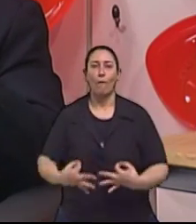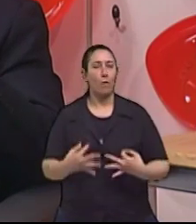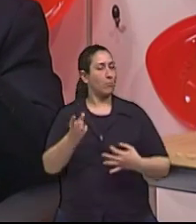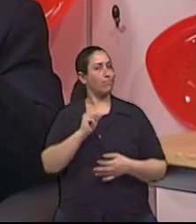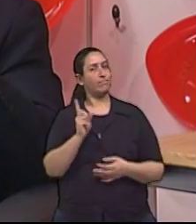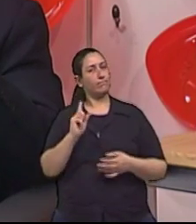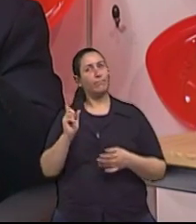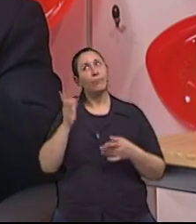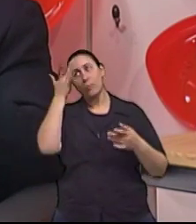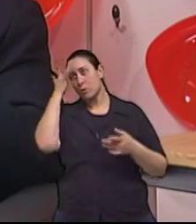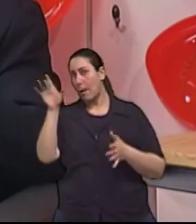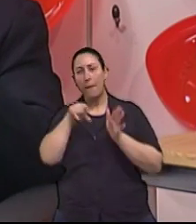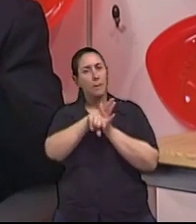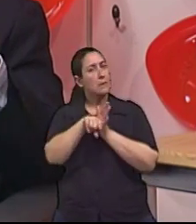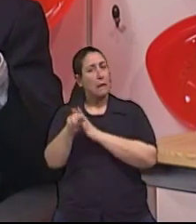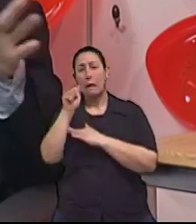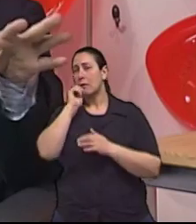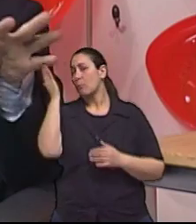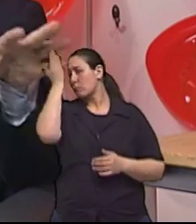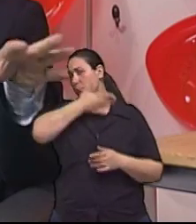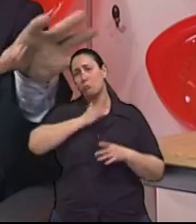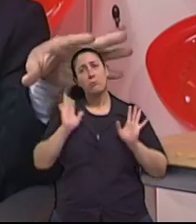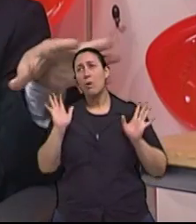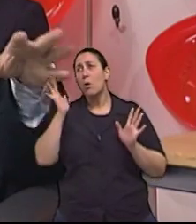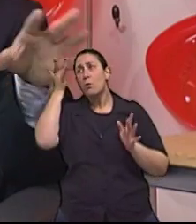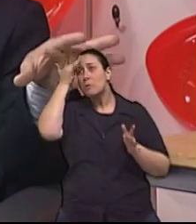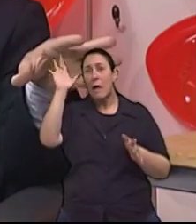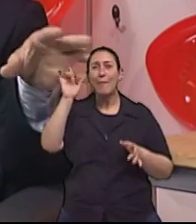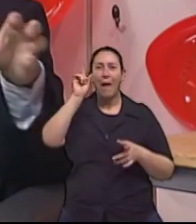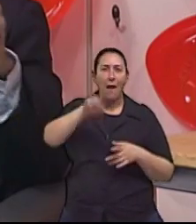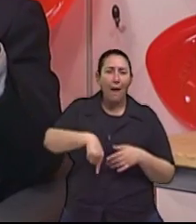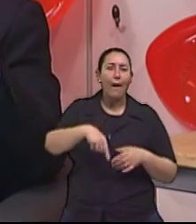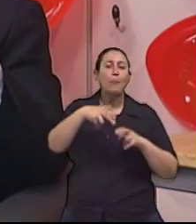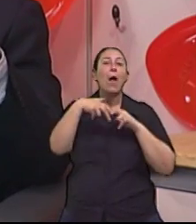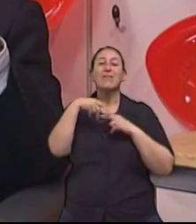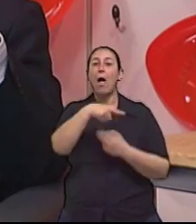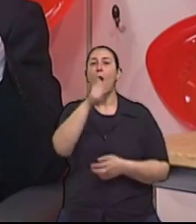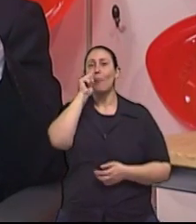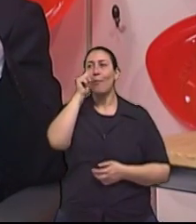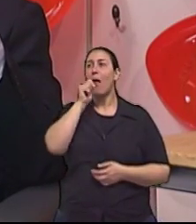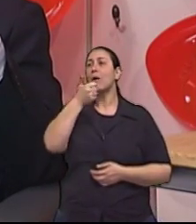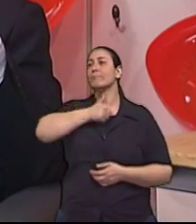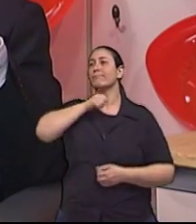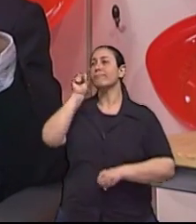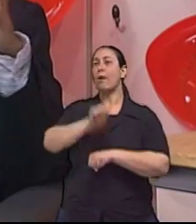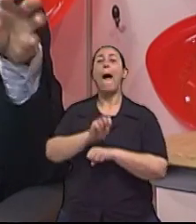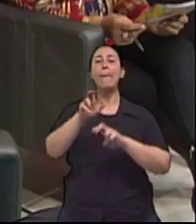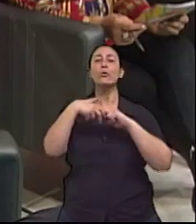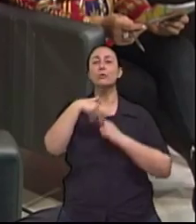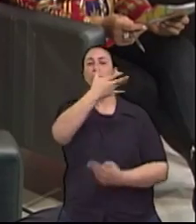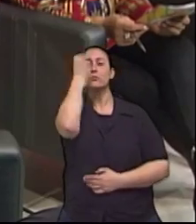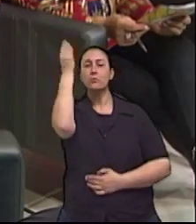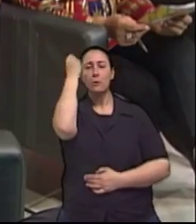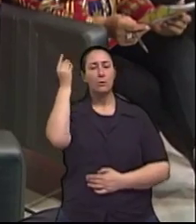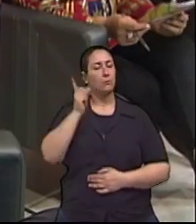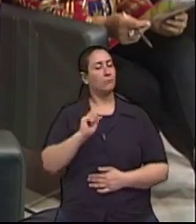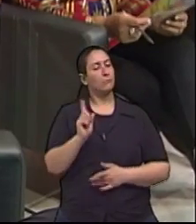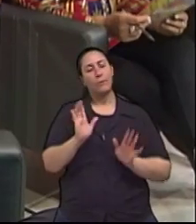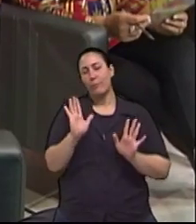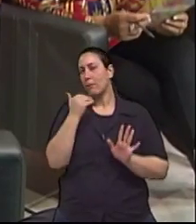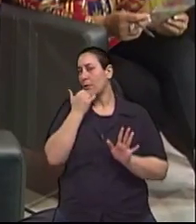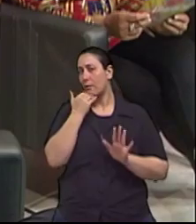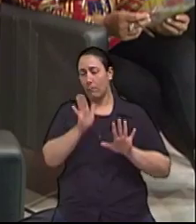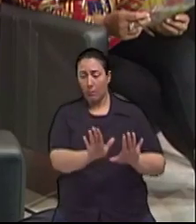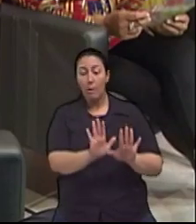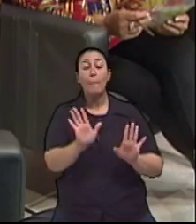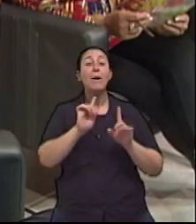não acredito e as pesquisas também não mostram que tenham nada a ver com a questão do estrógeno, da menopausa. Bom, a demência vascular, ela também ocorre muito em